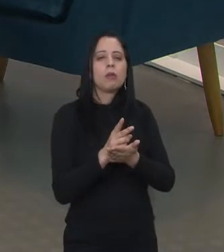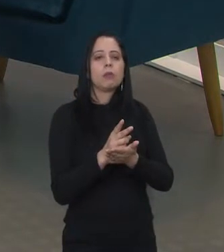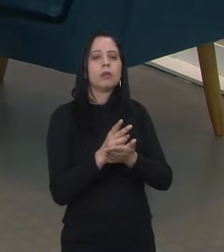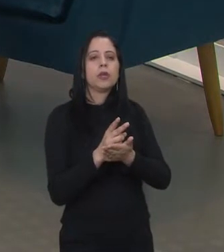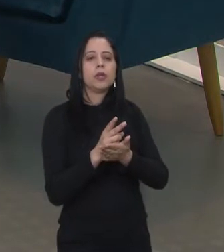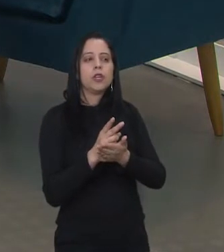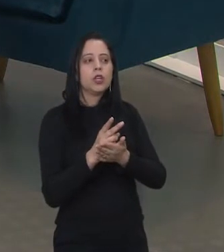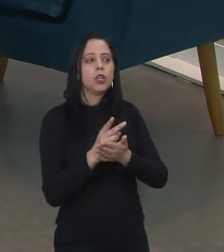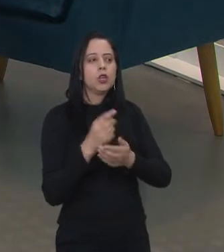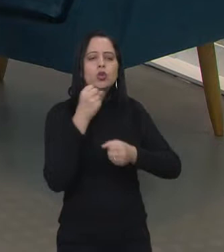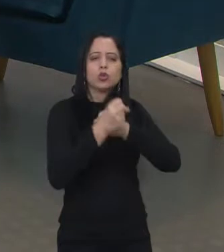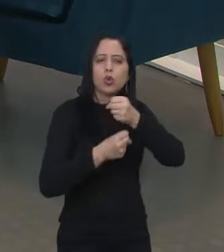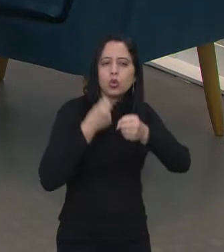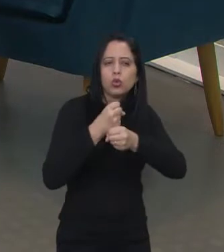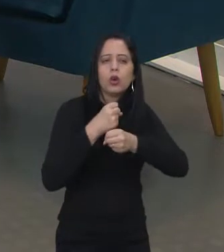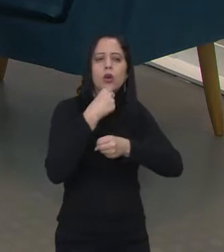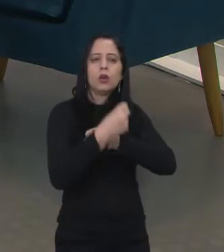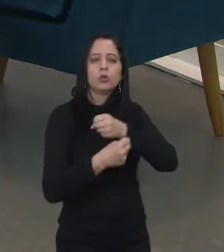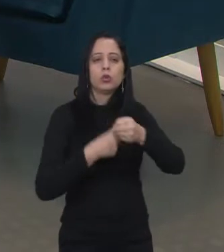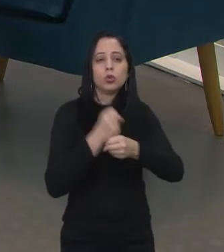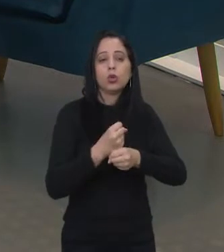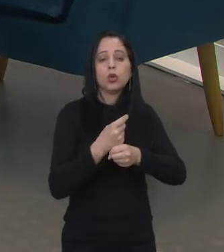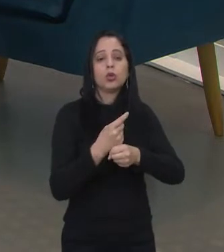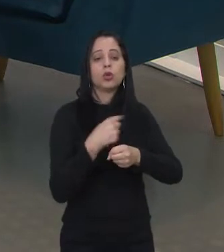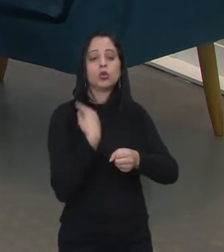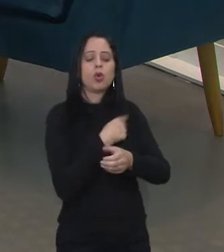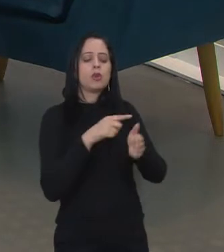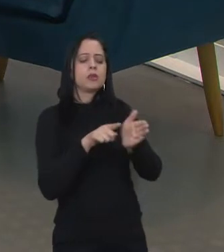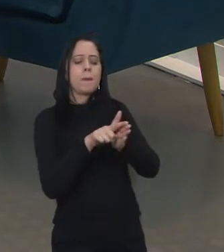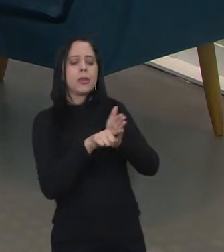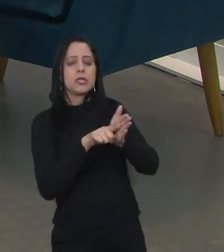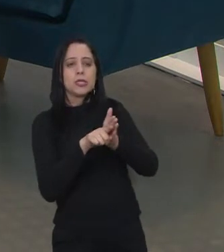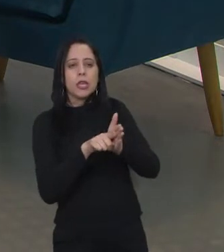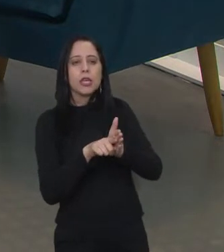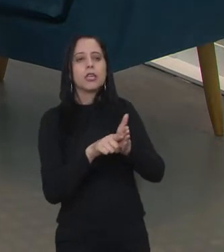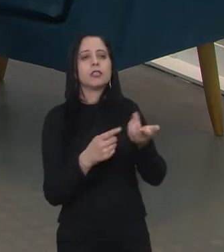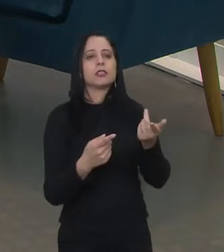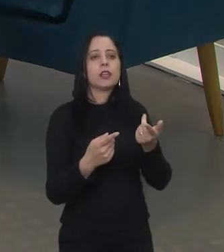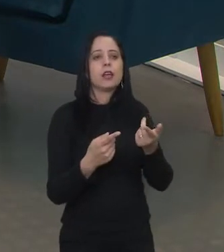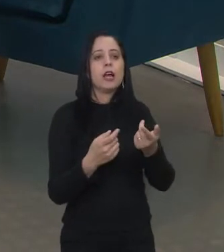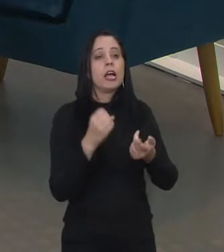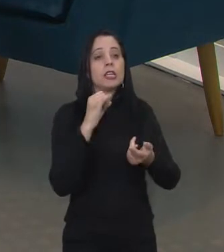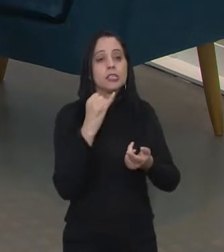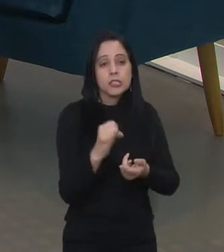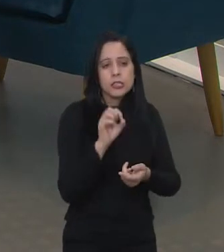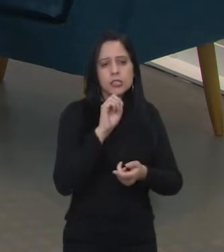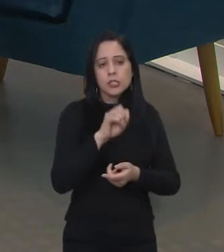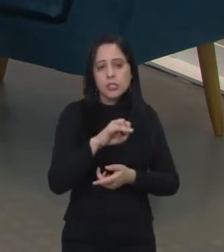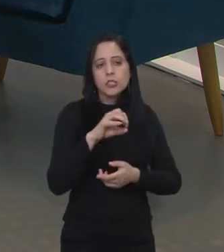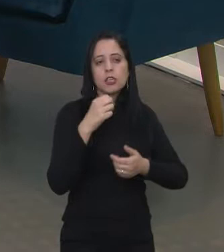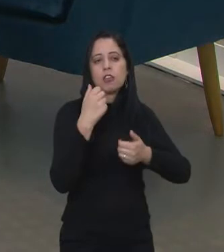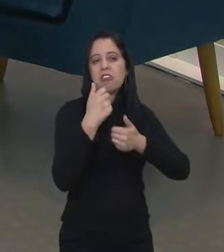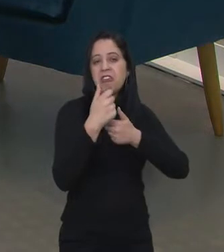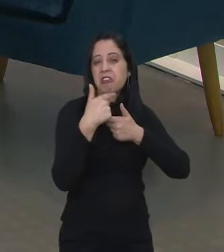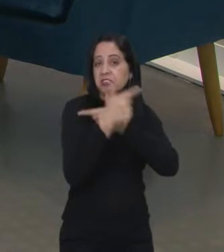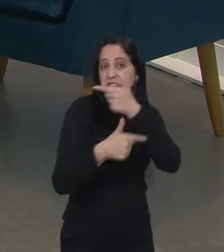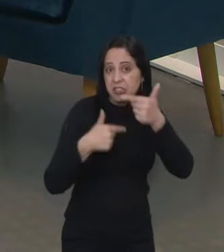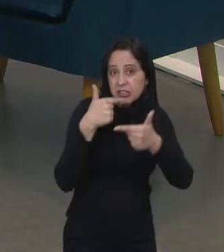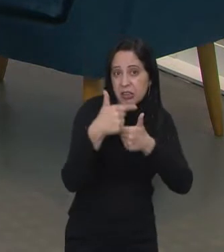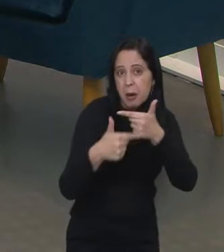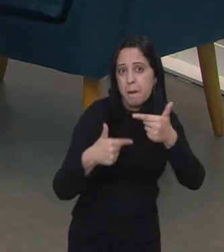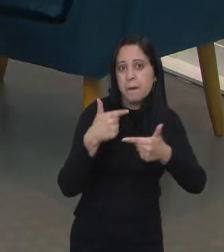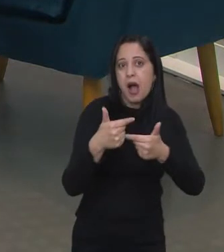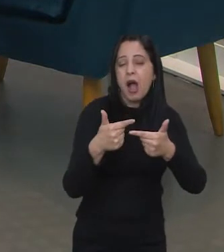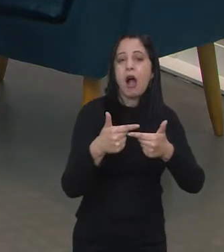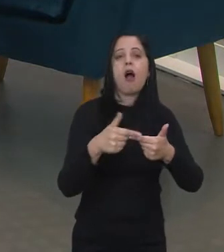faturamento, como indicadores de resultados dessas empresas. Postos de trabalho gerados, titulação